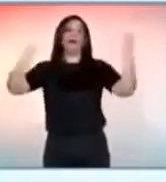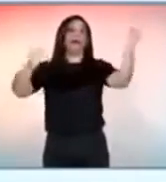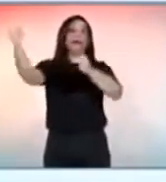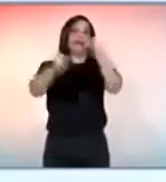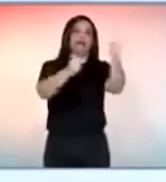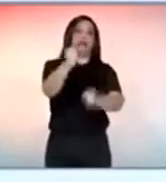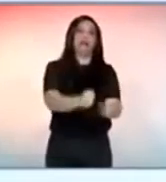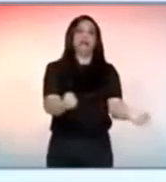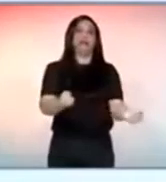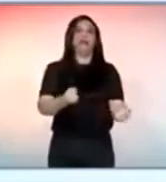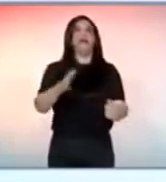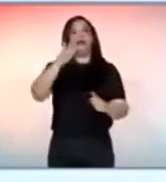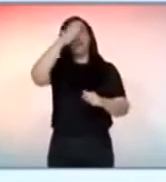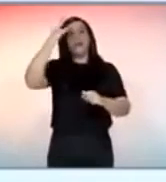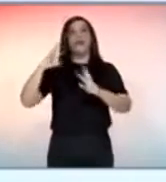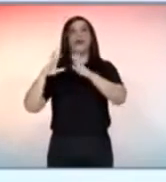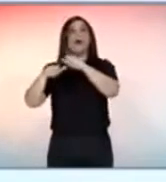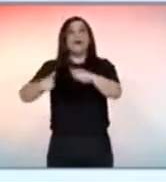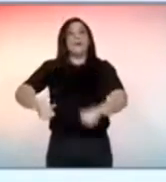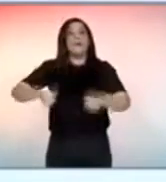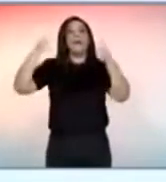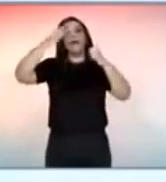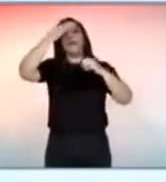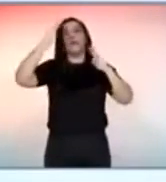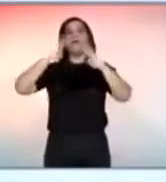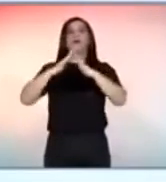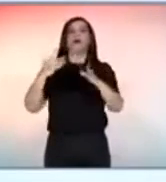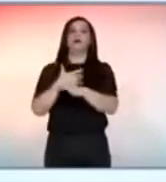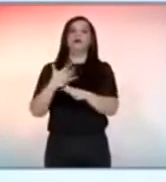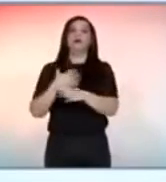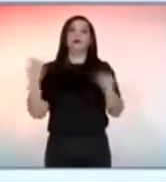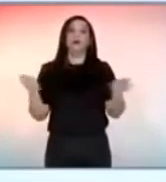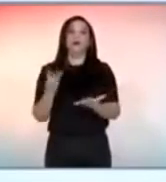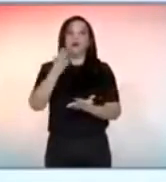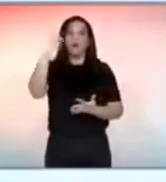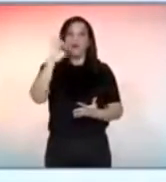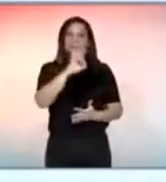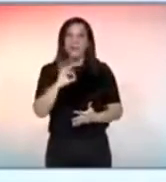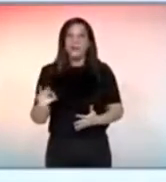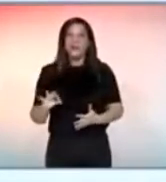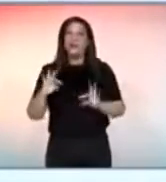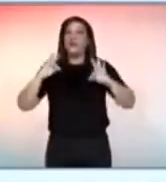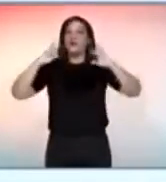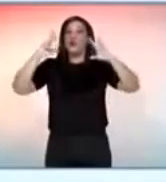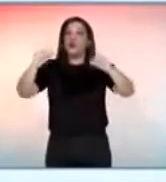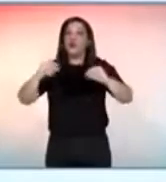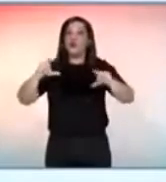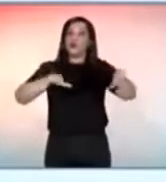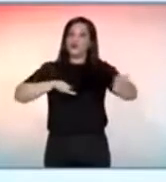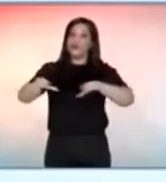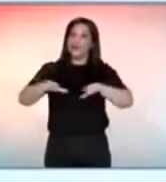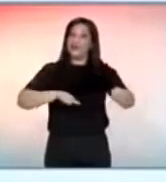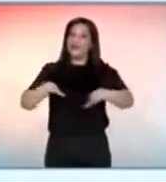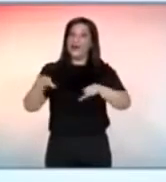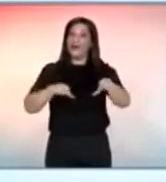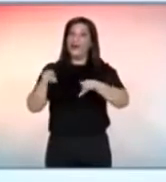entenderam que é melhor as pessoas morarem no centro. Hoje, Vladimir, 40% de toda mão de obra que é oferecida na cidade do Rio de Janeiro está no